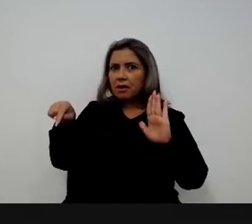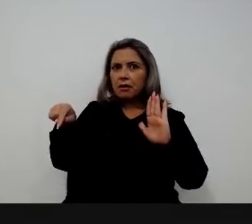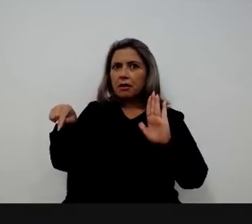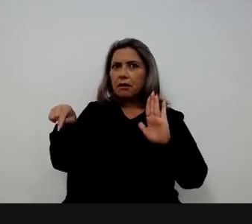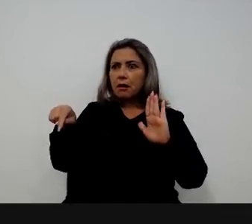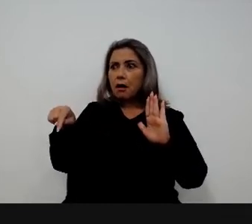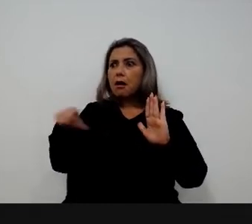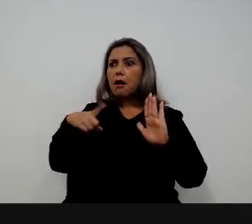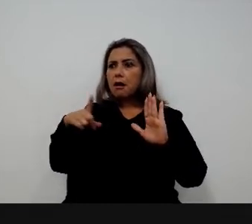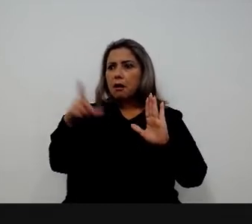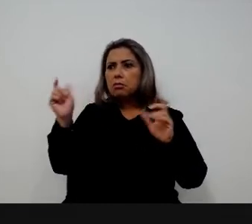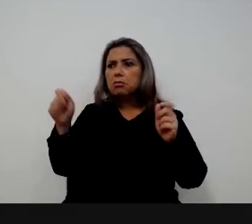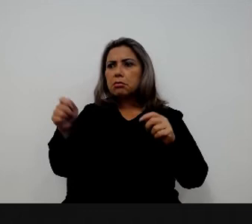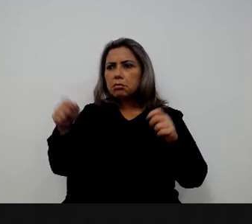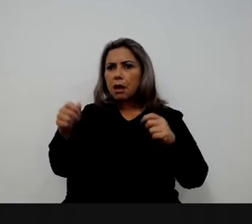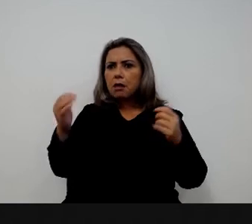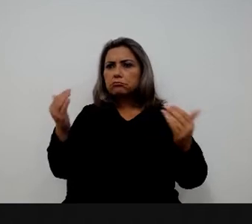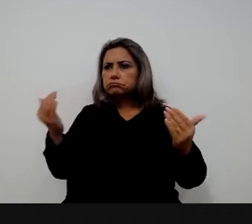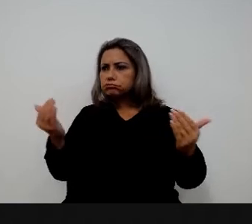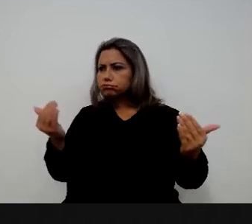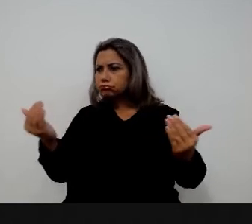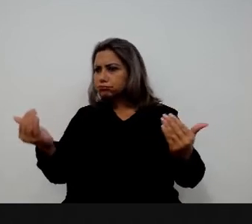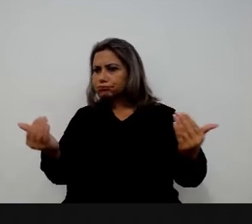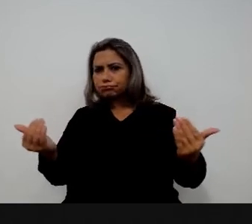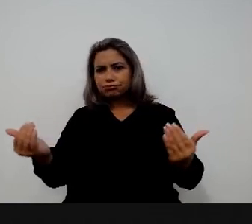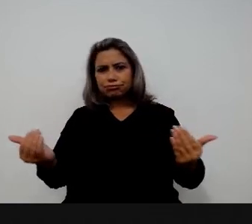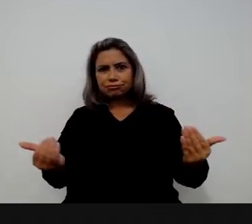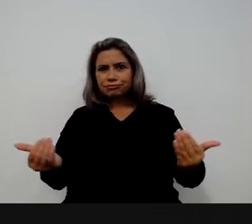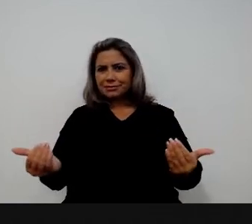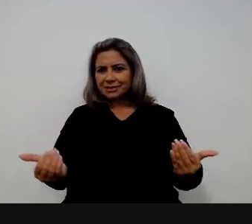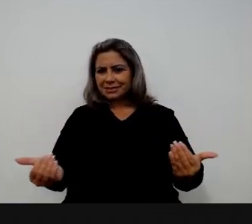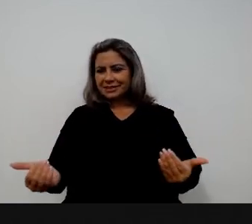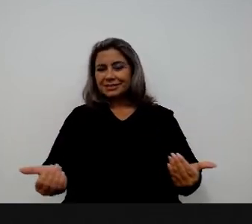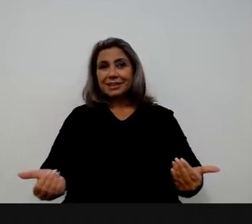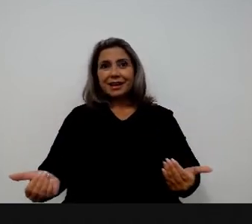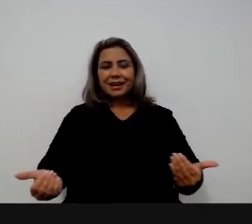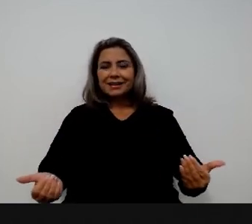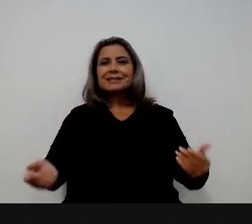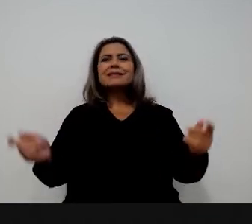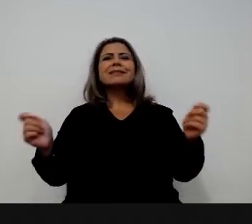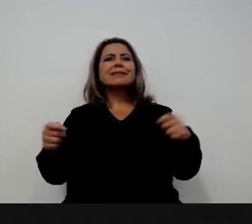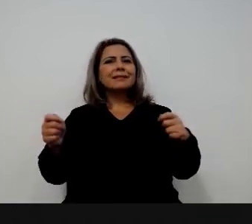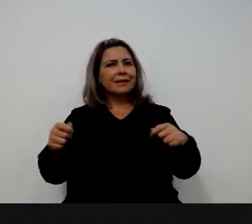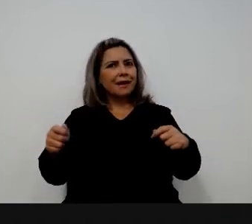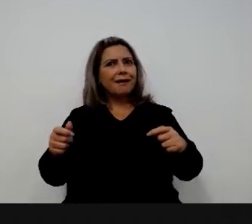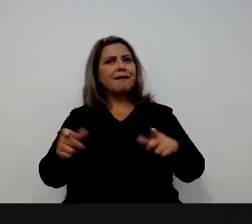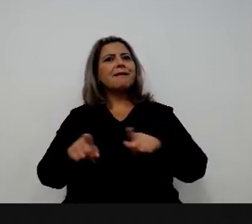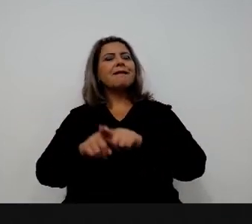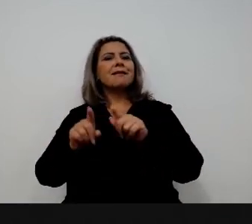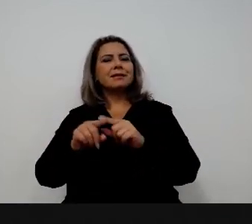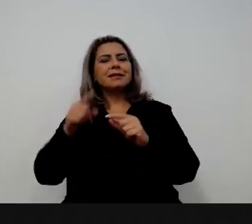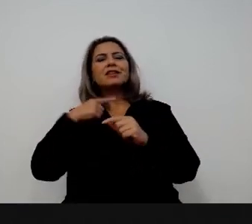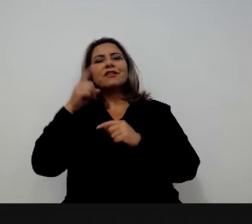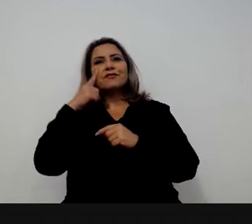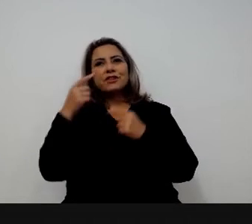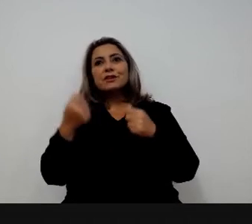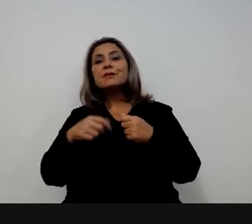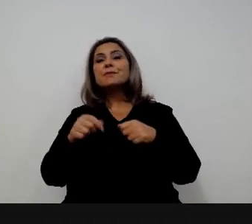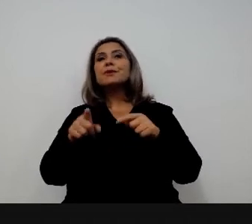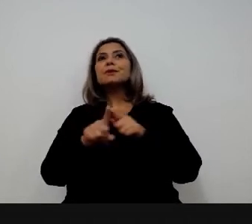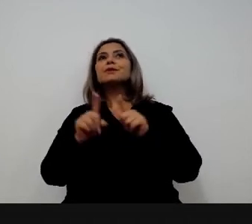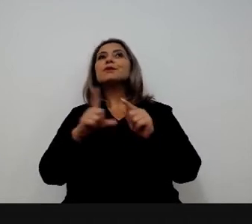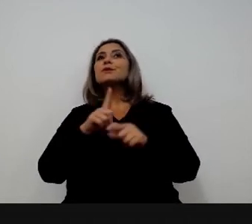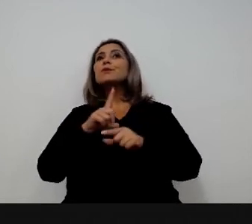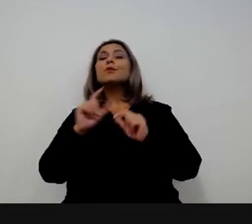olha, tem um descompasso muito grande. E esse descompasso é patente. A gente viu recentemente a necessidade que